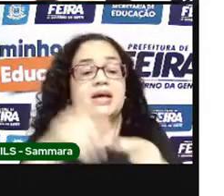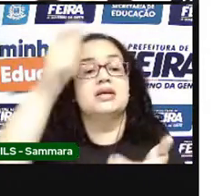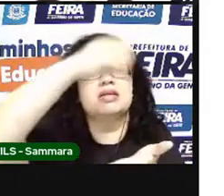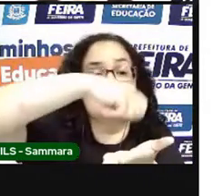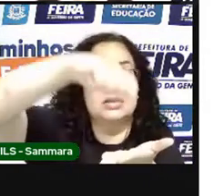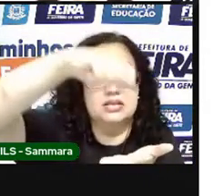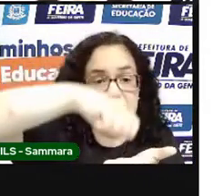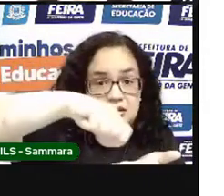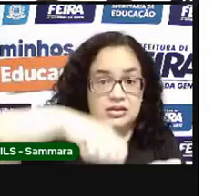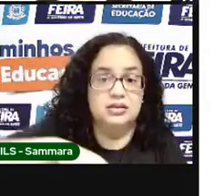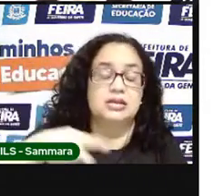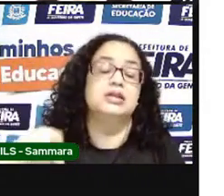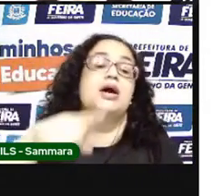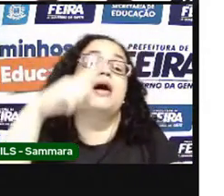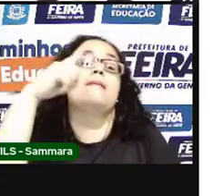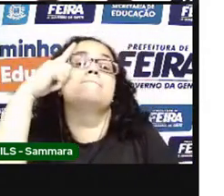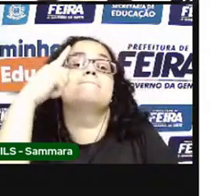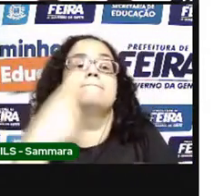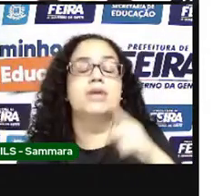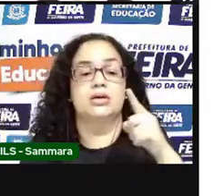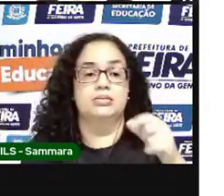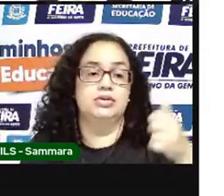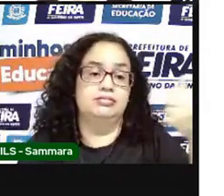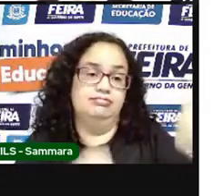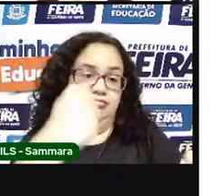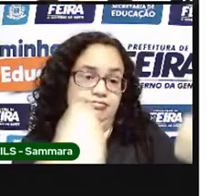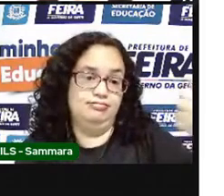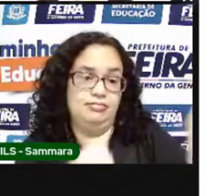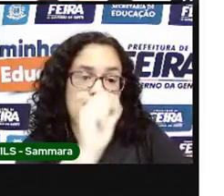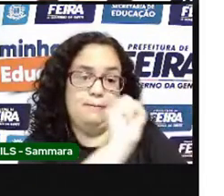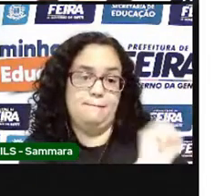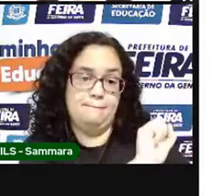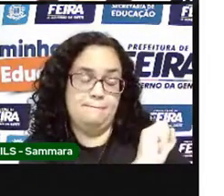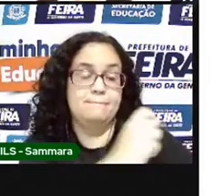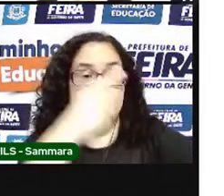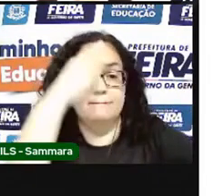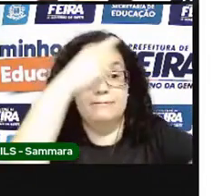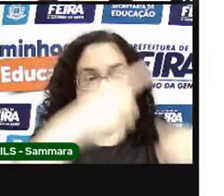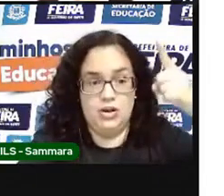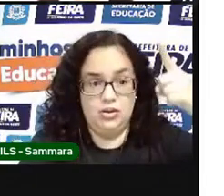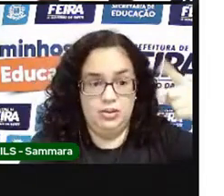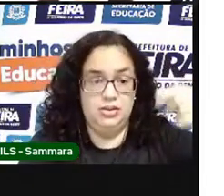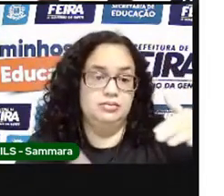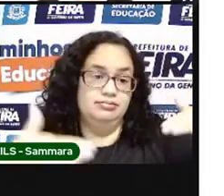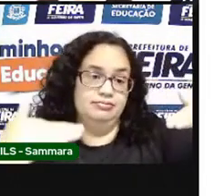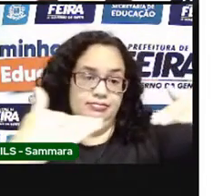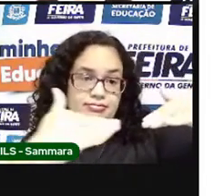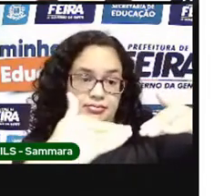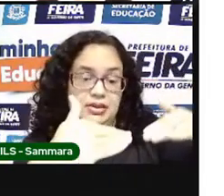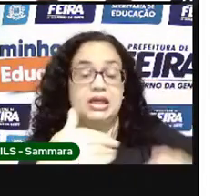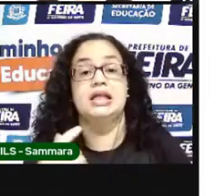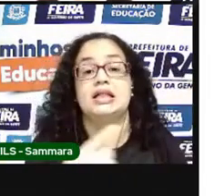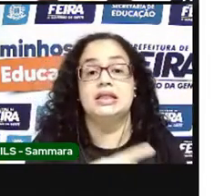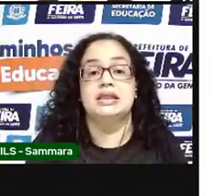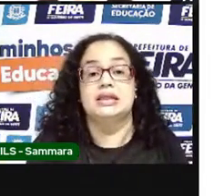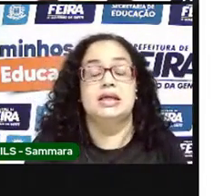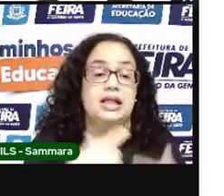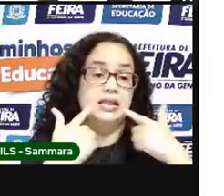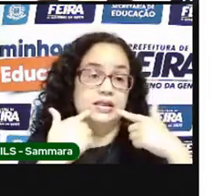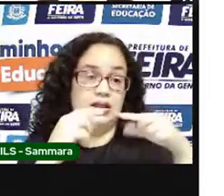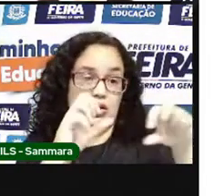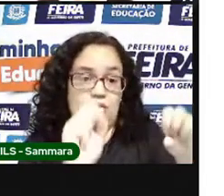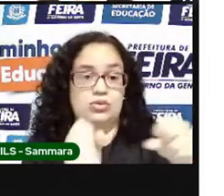nós temos aqui, proibido estacionar. Esse proibido estacionar faz parte aqui da linguagem verbal,